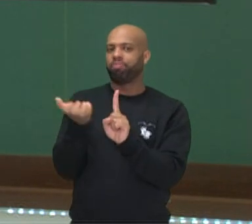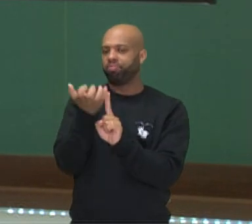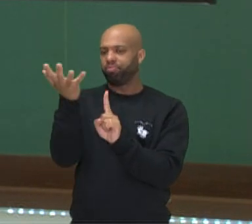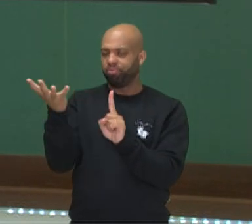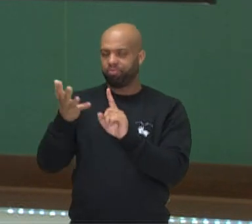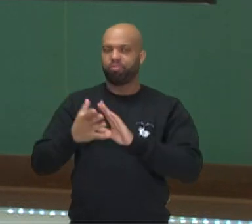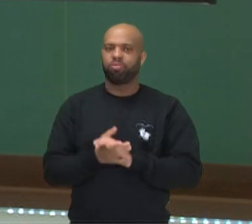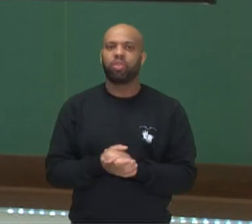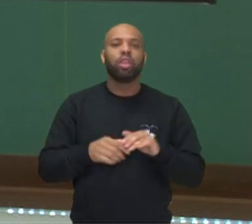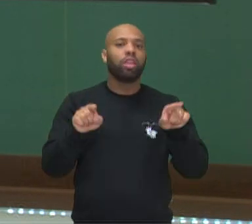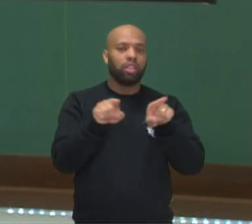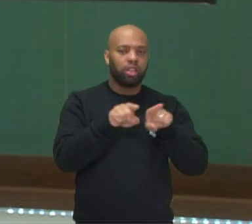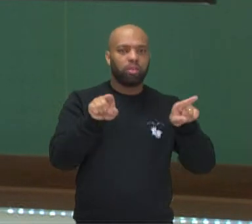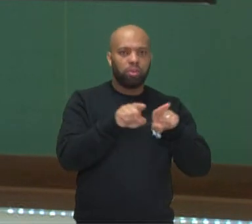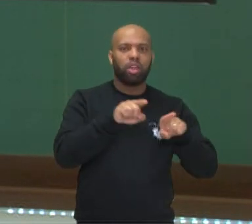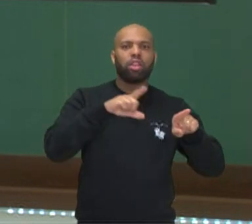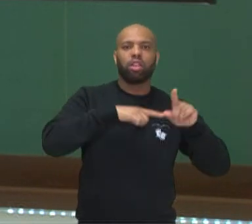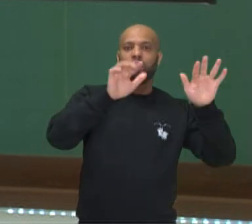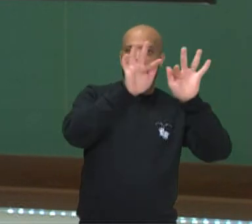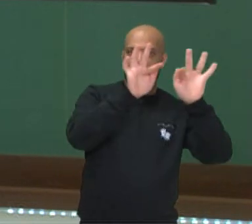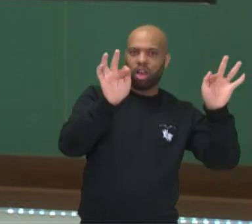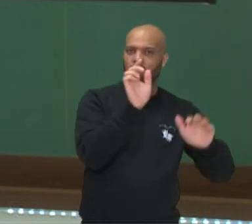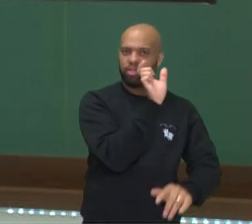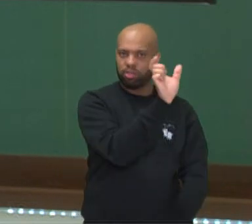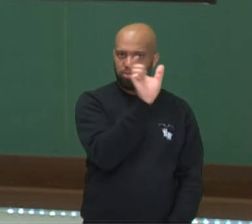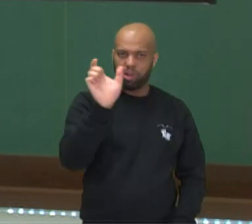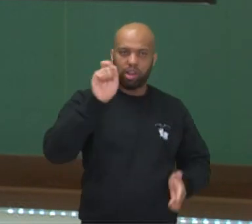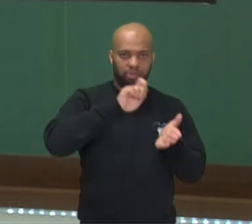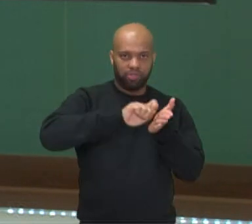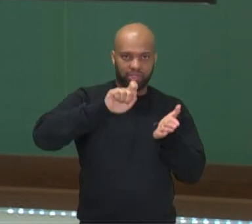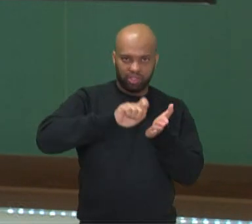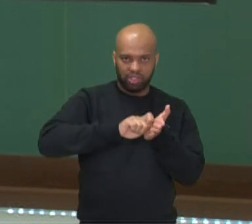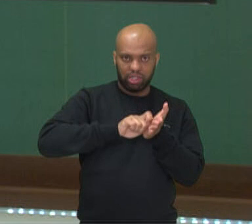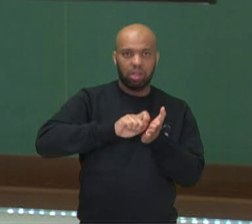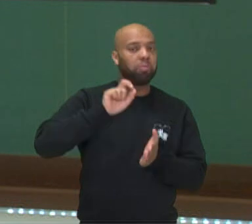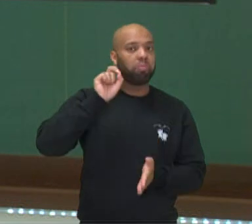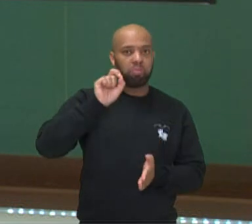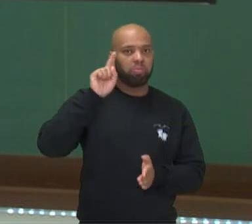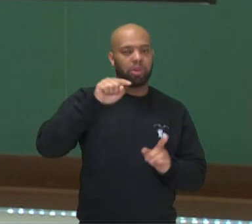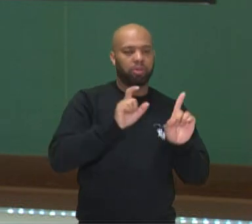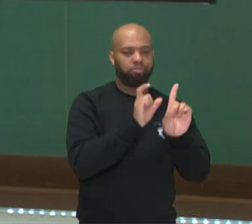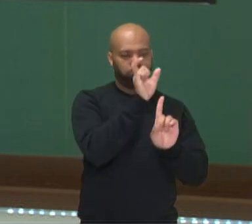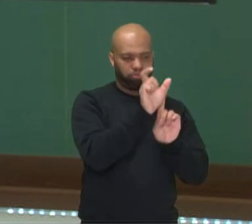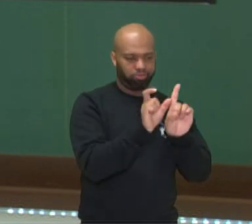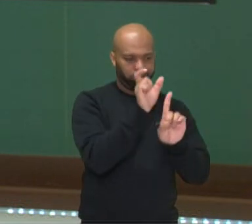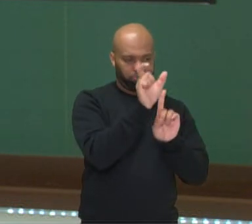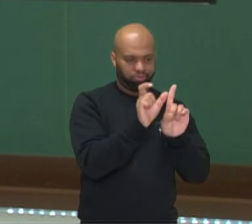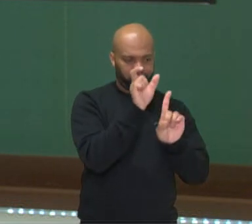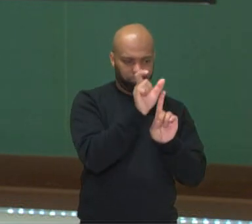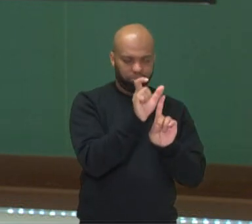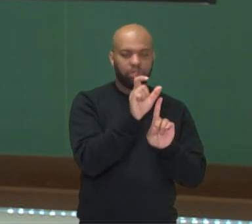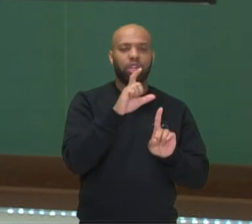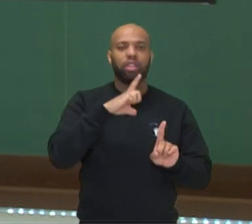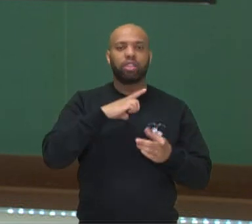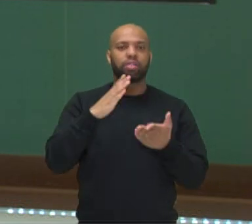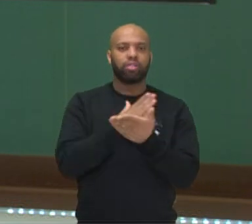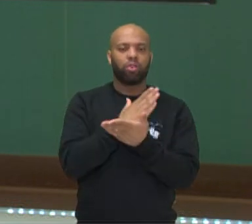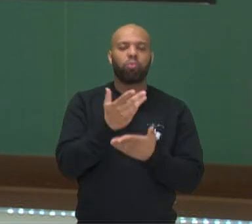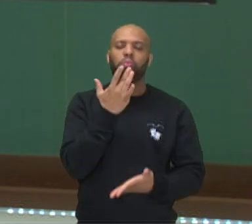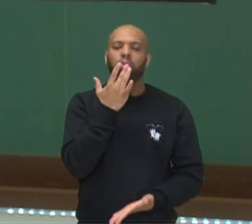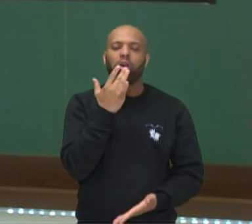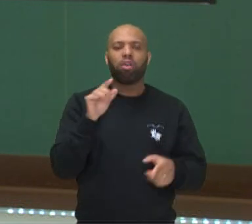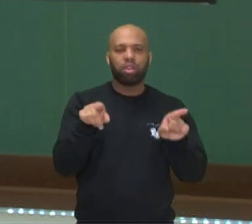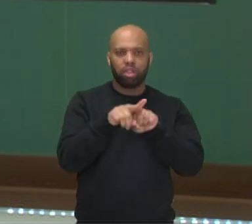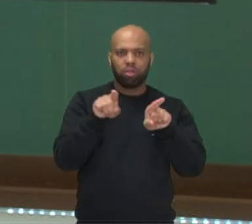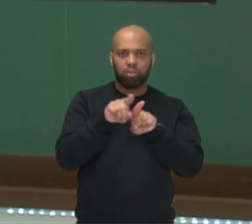não verbal e também existem as palavras escritas. Geralmente essas palavras escritas apresentam algumas cores